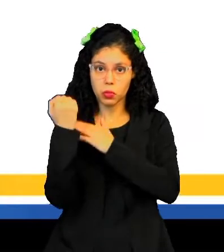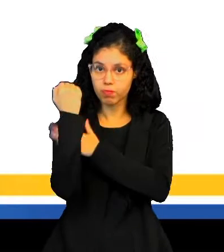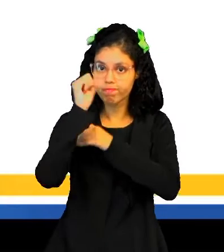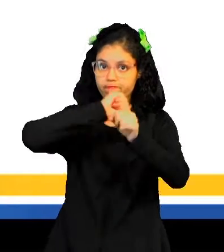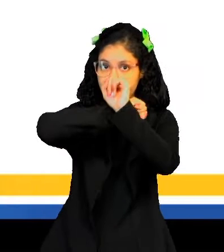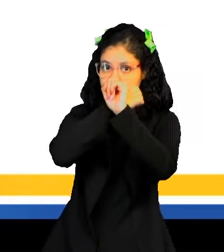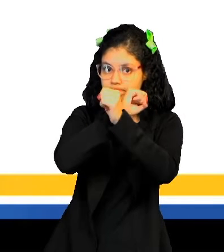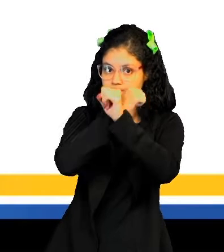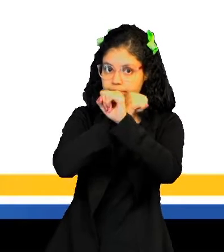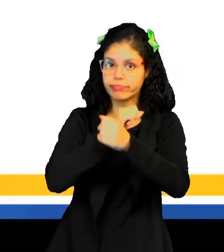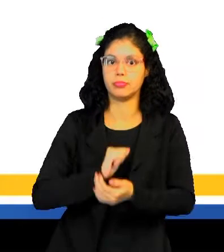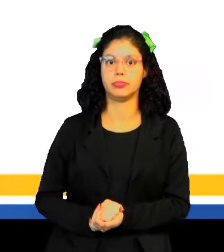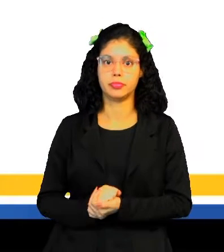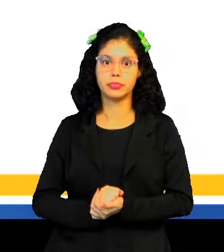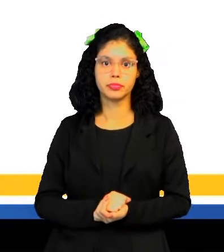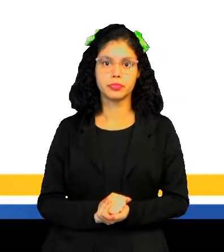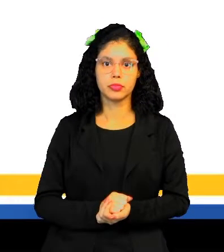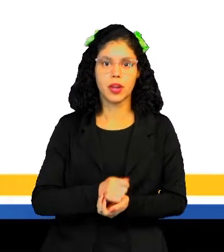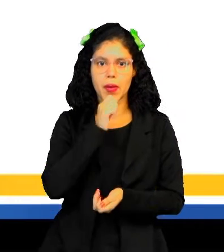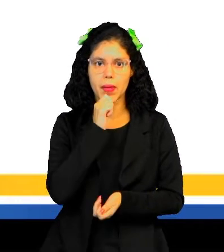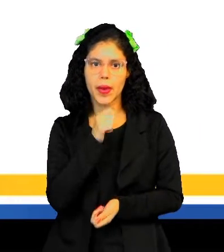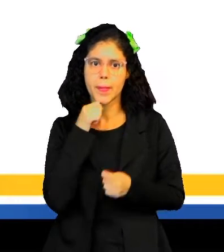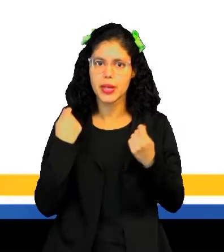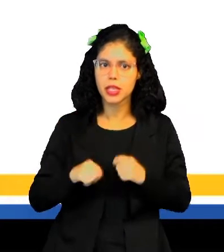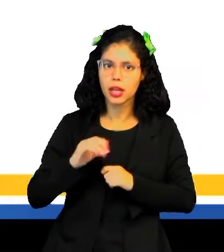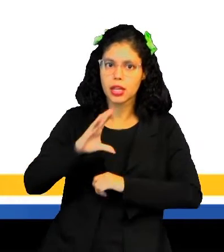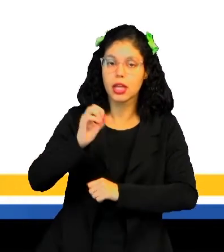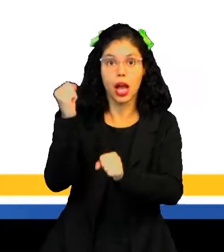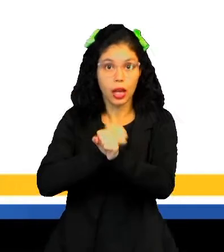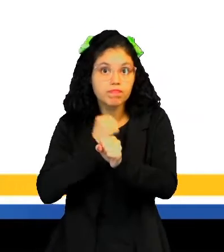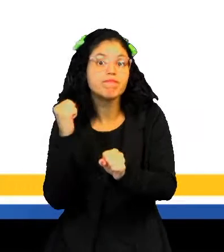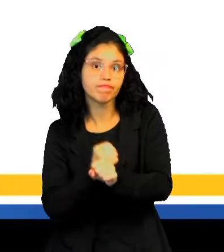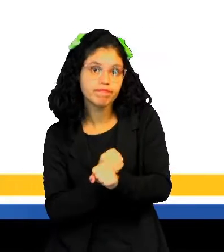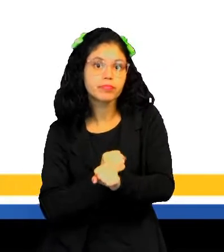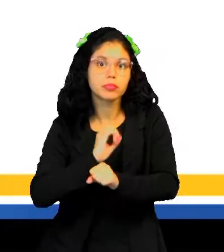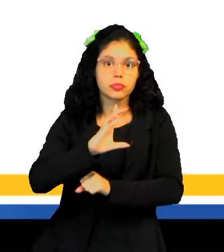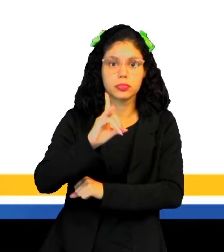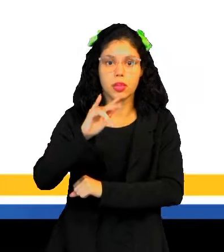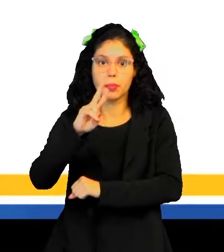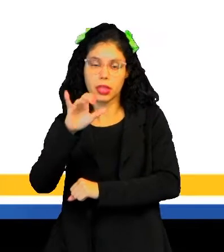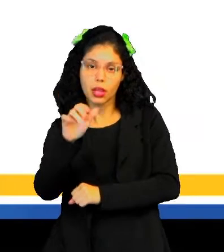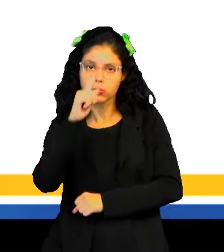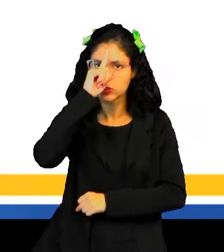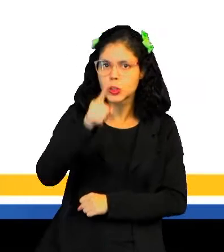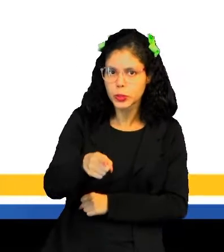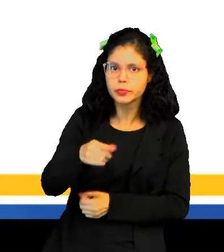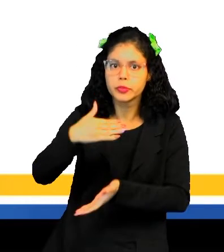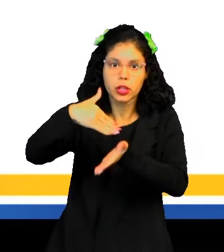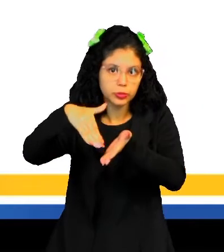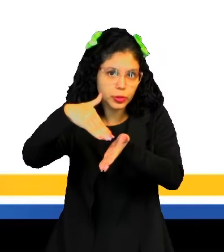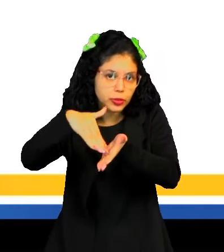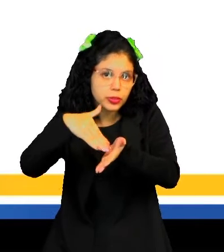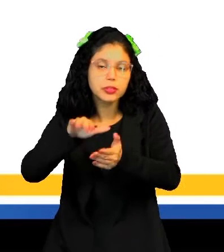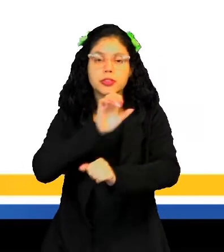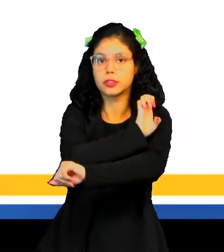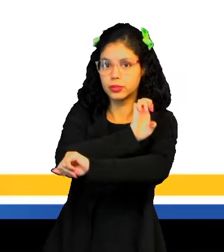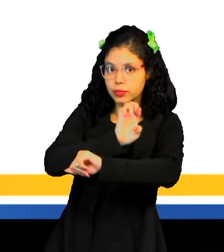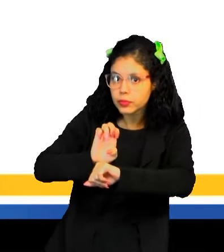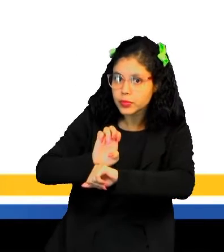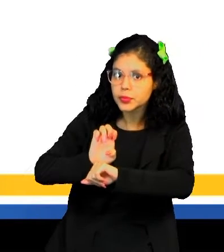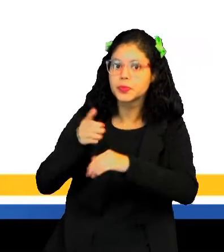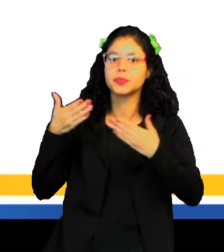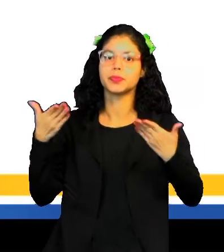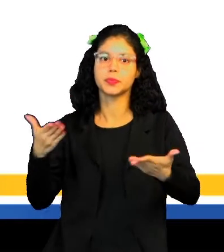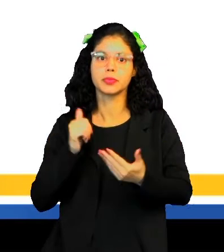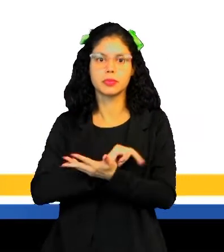braçais, geralmente que eram escravos, eram necessários carpinteiros, capatazes, administradores,